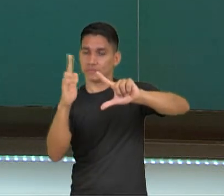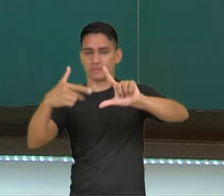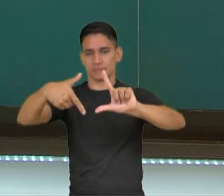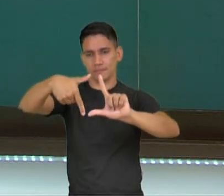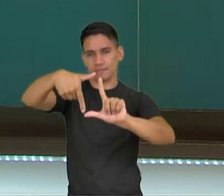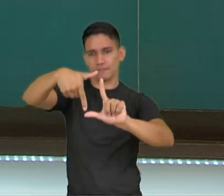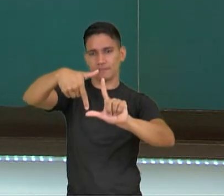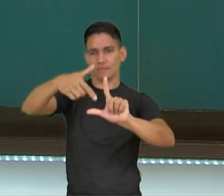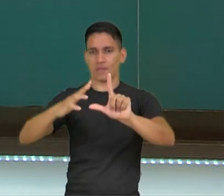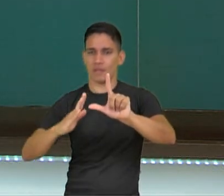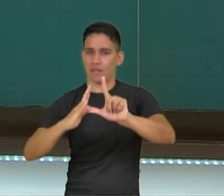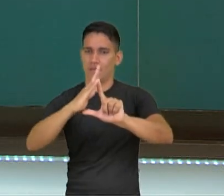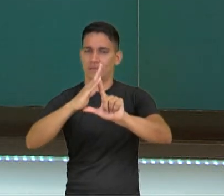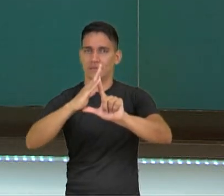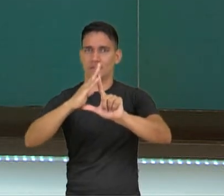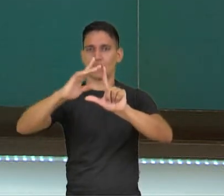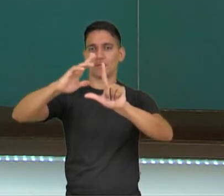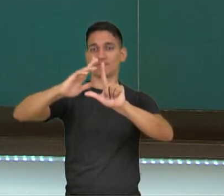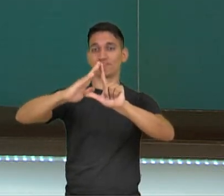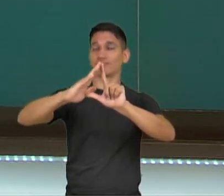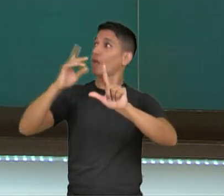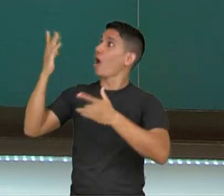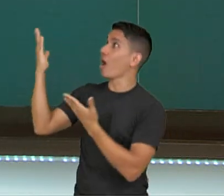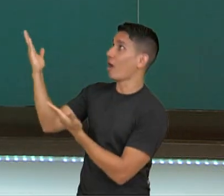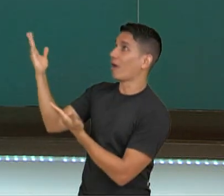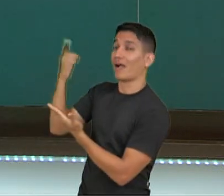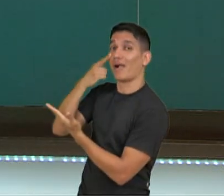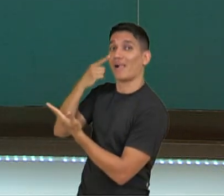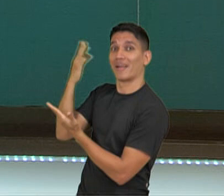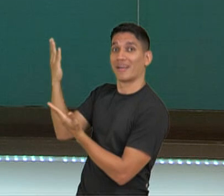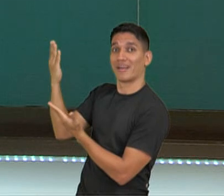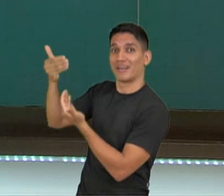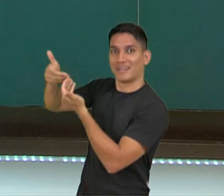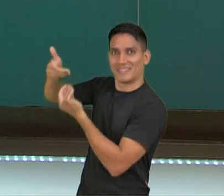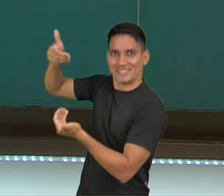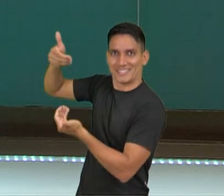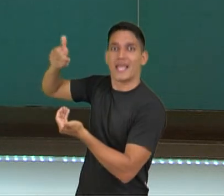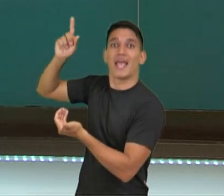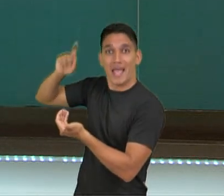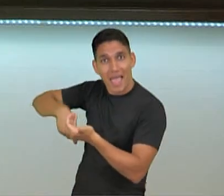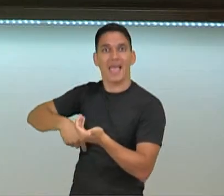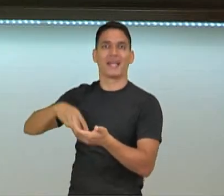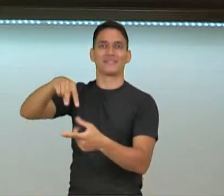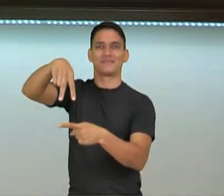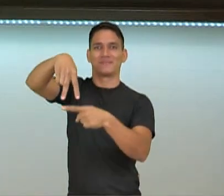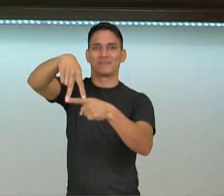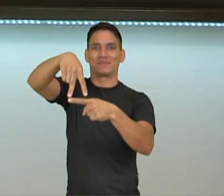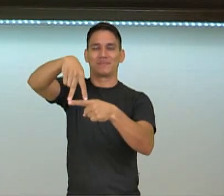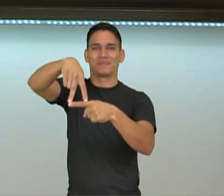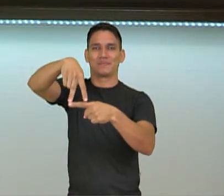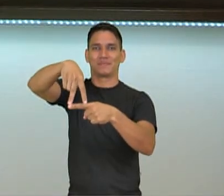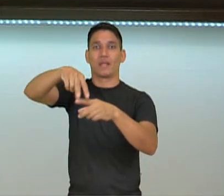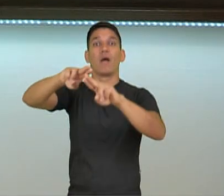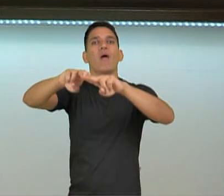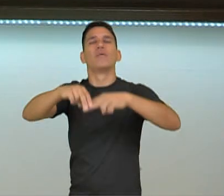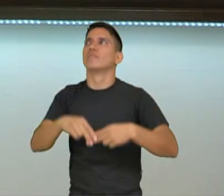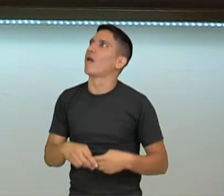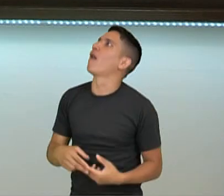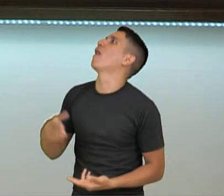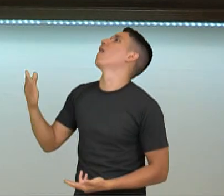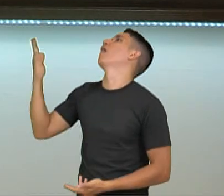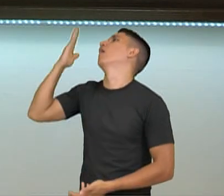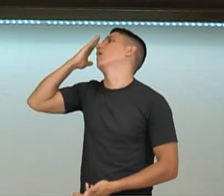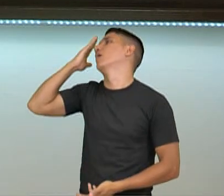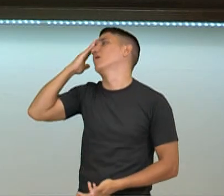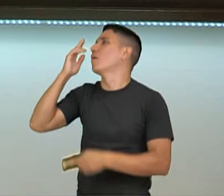um triângulo, certo? Olha lá. Então, eu tenho o triângulo. Ah, professora. Então, por isso que quando a gente vai calcular